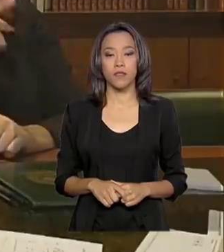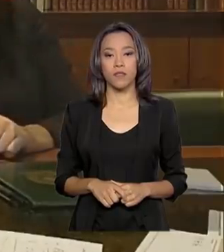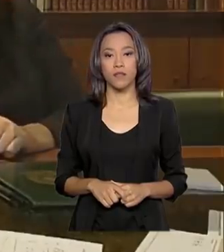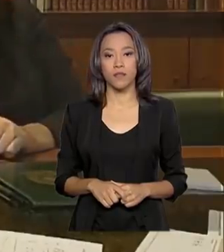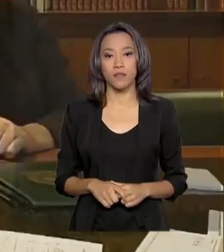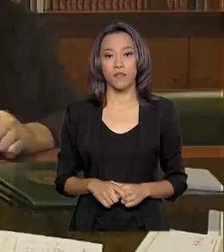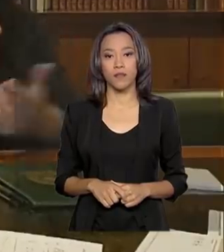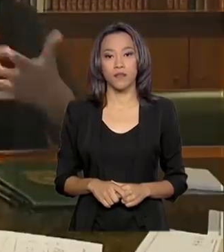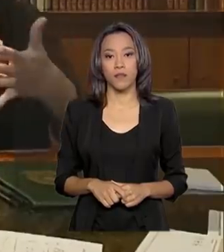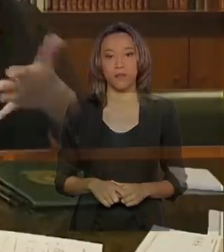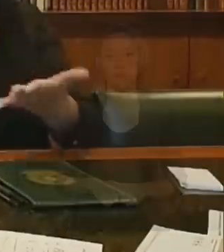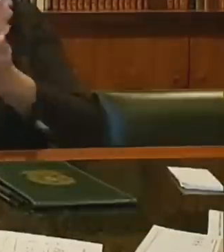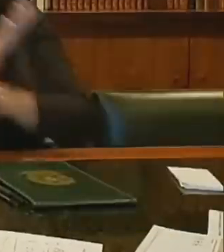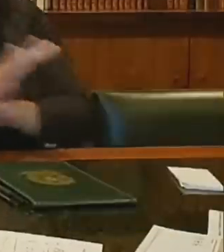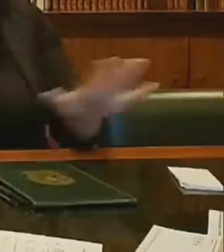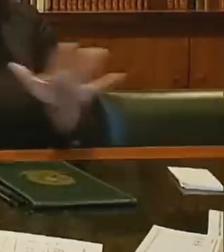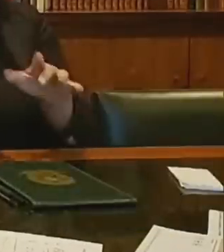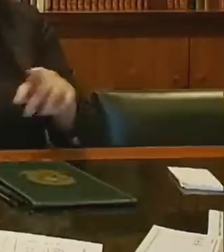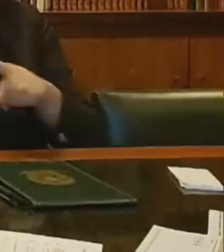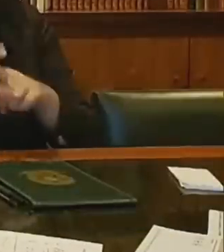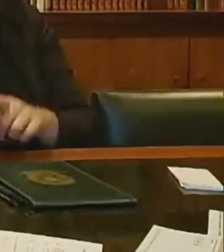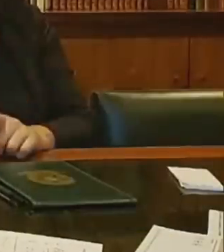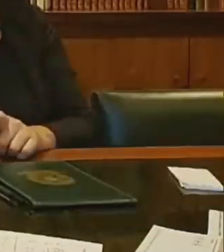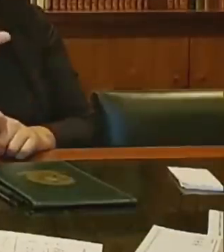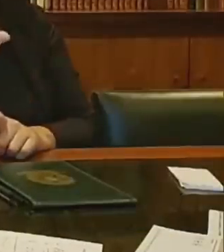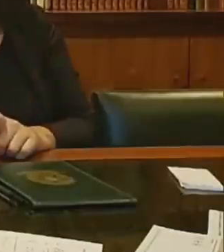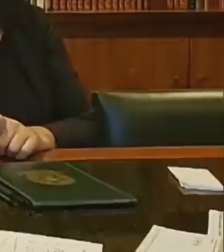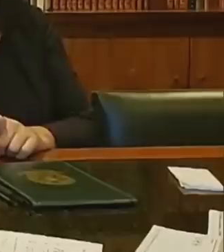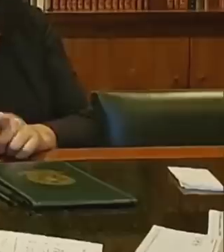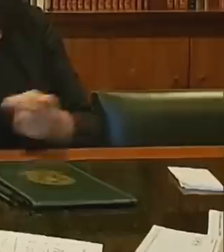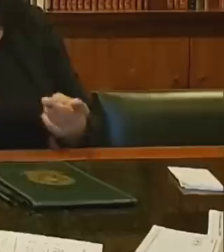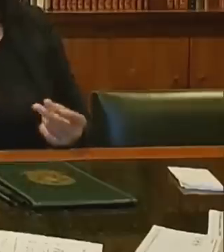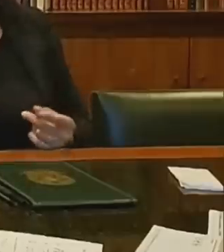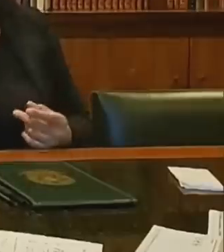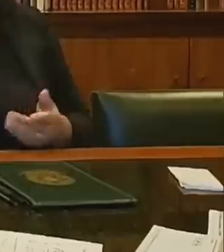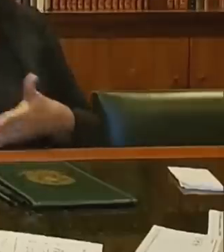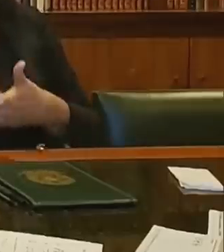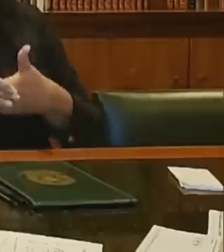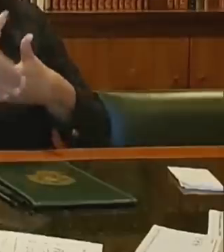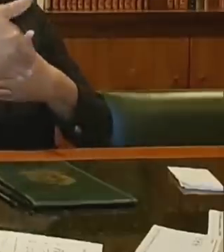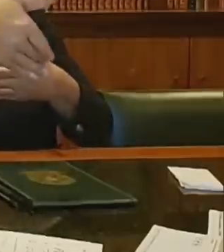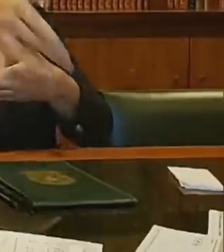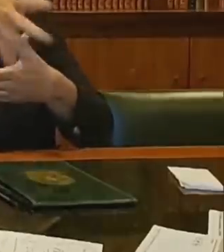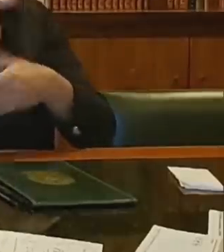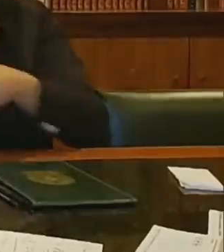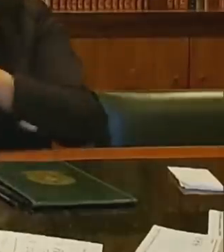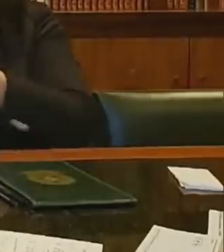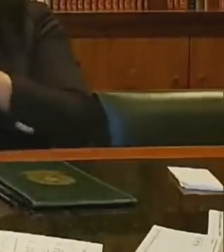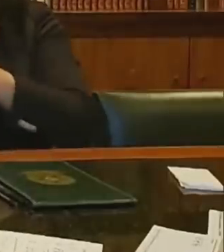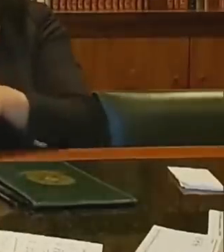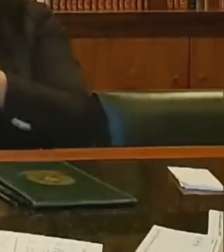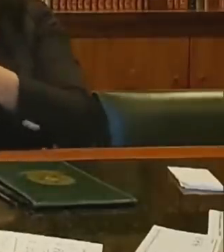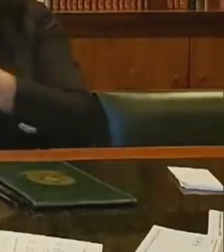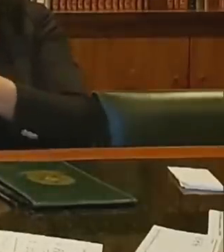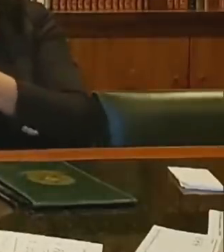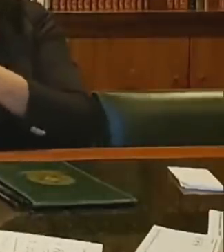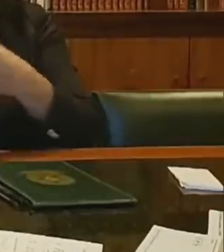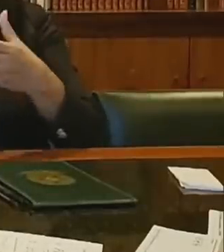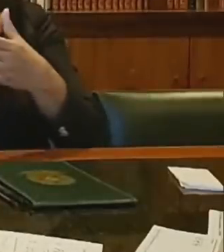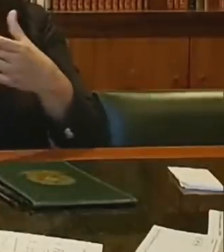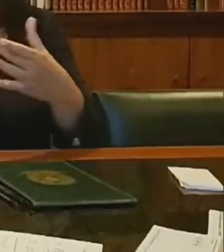bote um ponto final nessa questão, porque GLO não é para ficar eternamente atendendo um ou mais